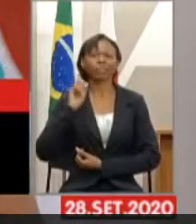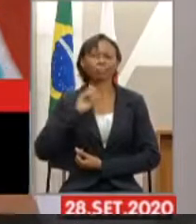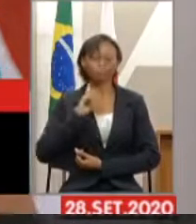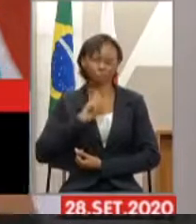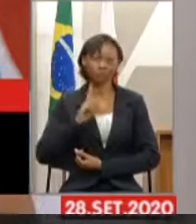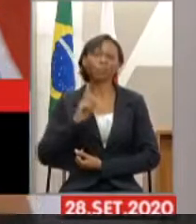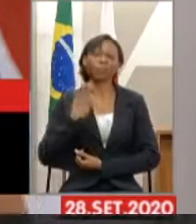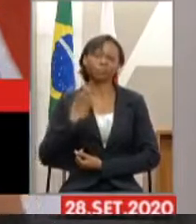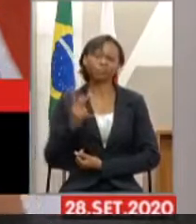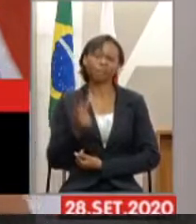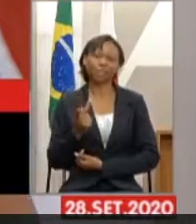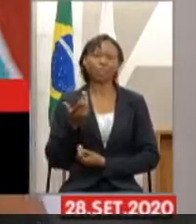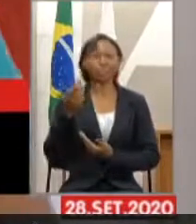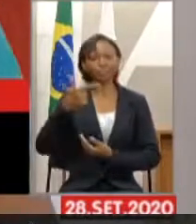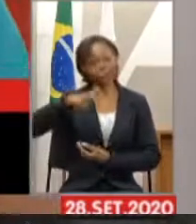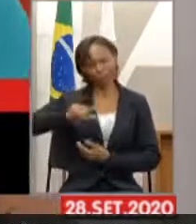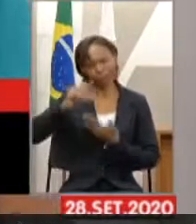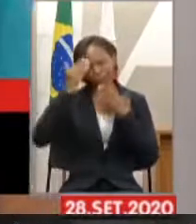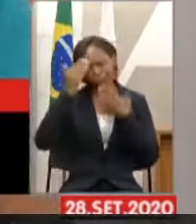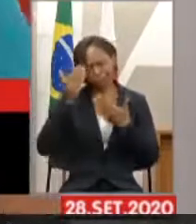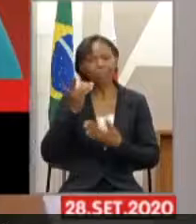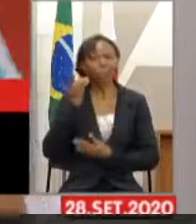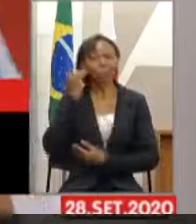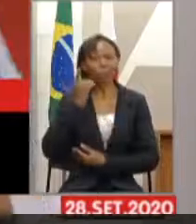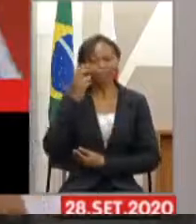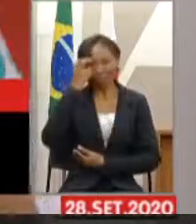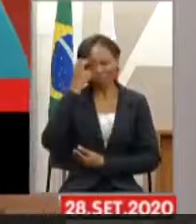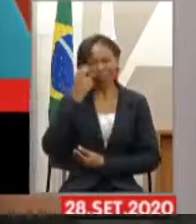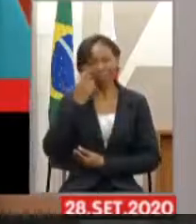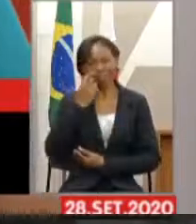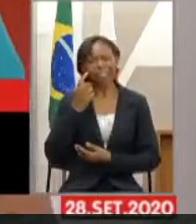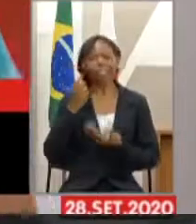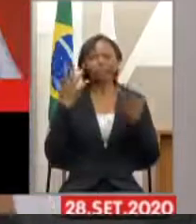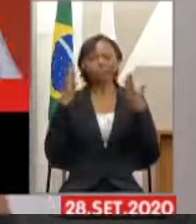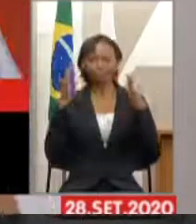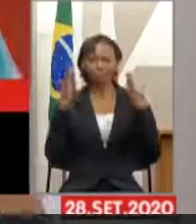uma vez, muito obrigado ao deputado e parabéns à comissão.